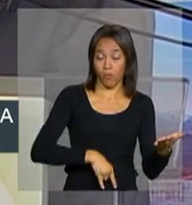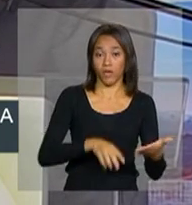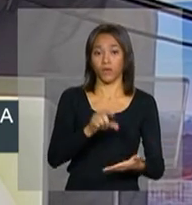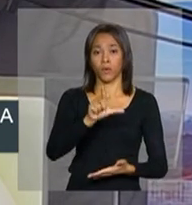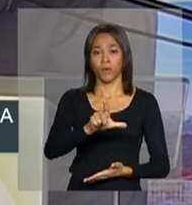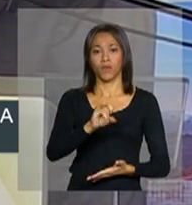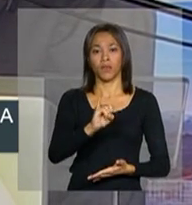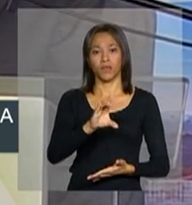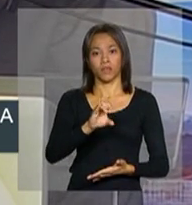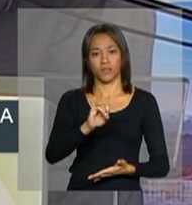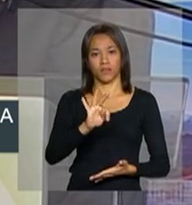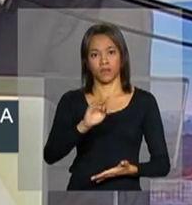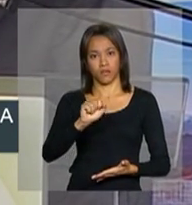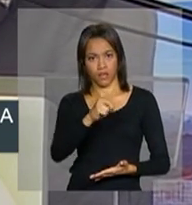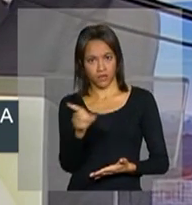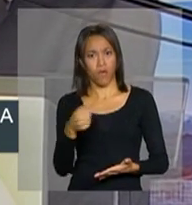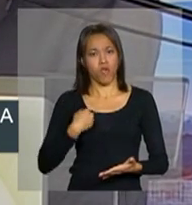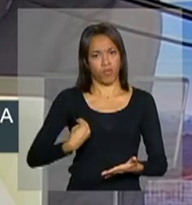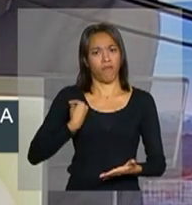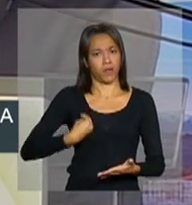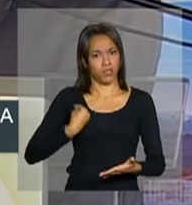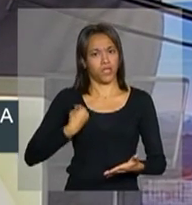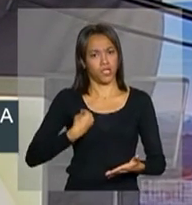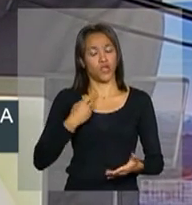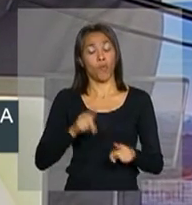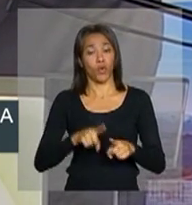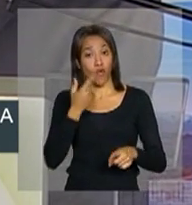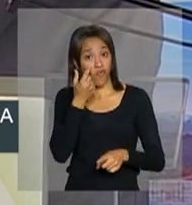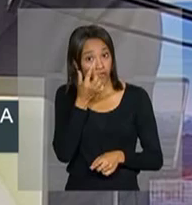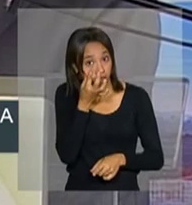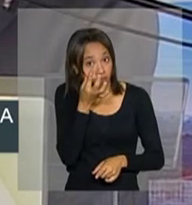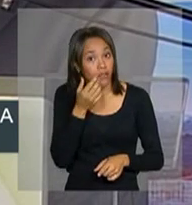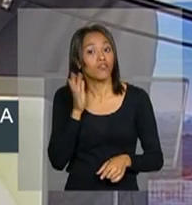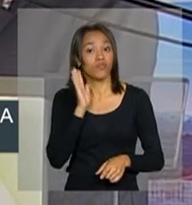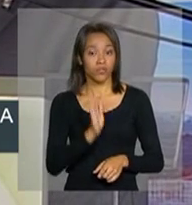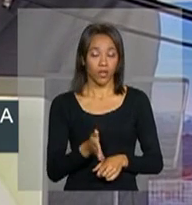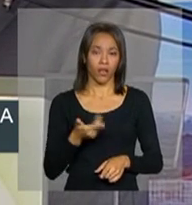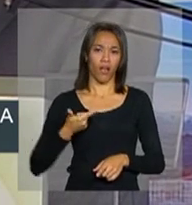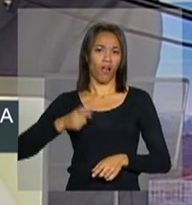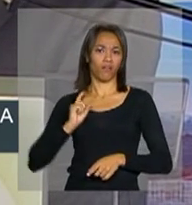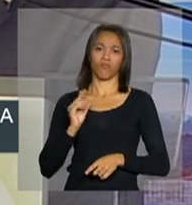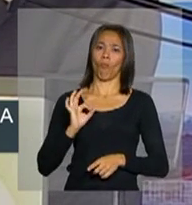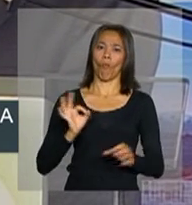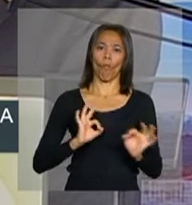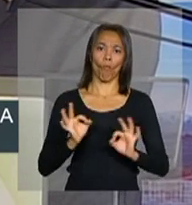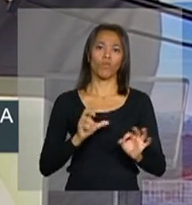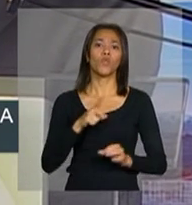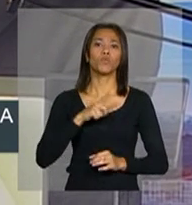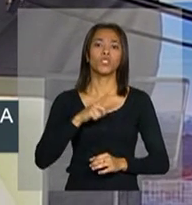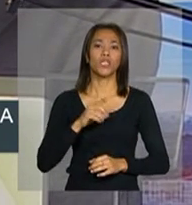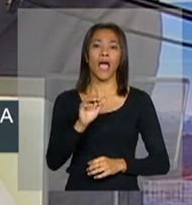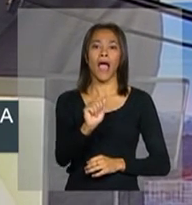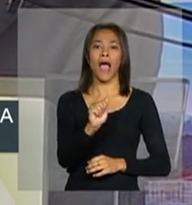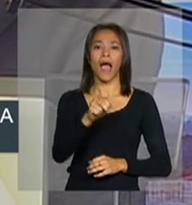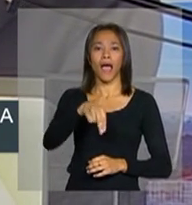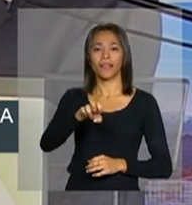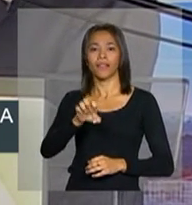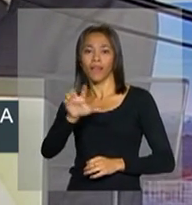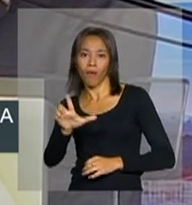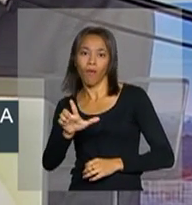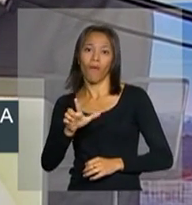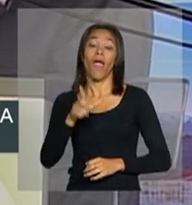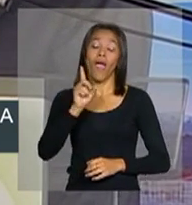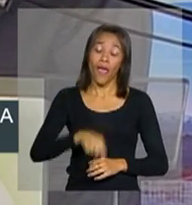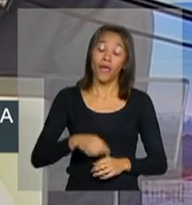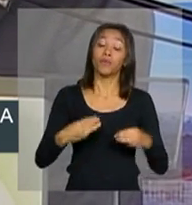Eu estava presente porque acompanhei daquele tempo não havia ainda a ANEL, era o